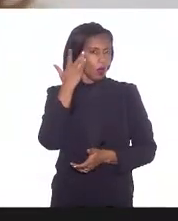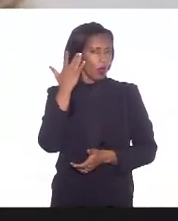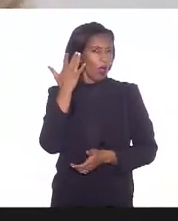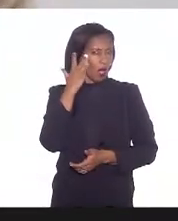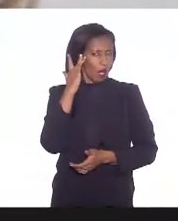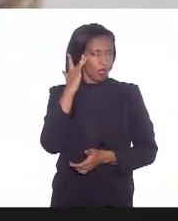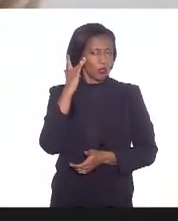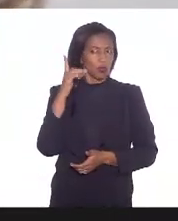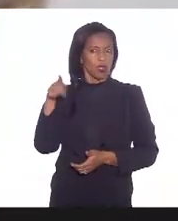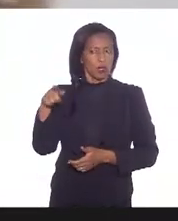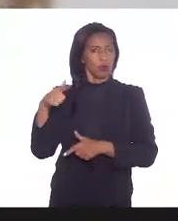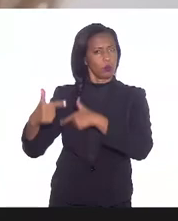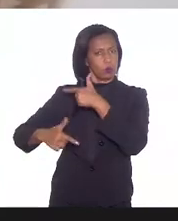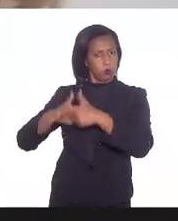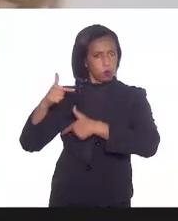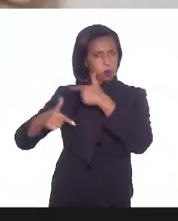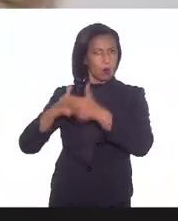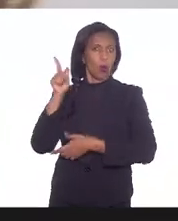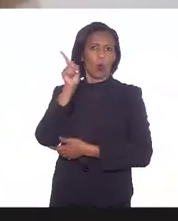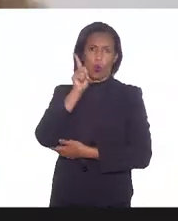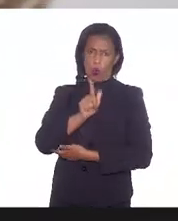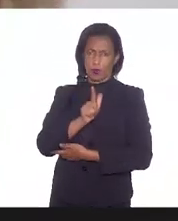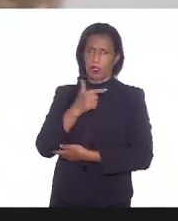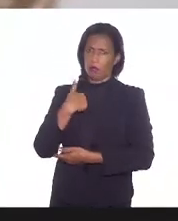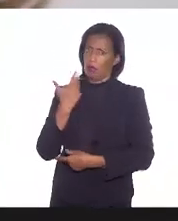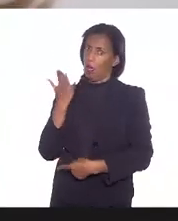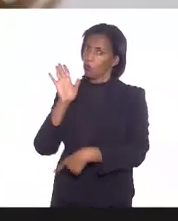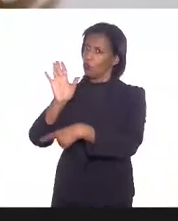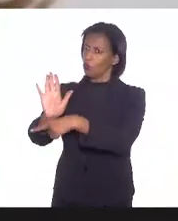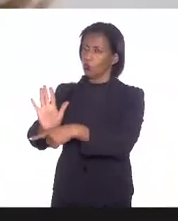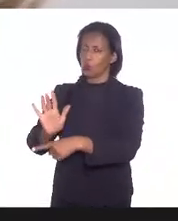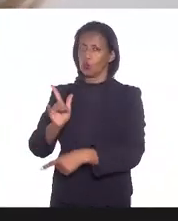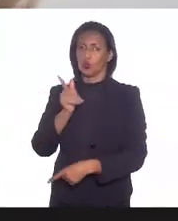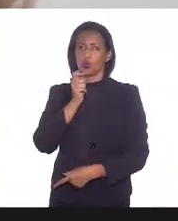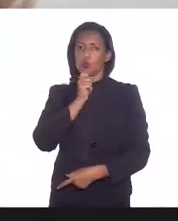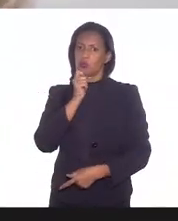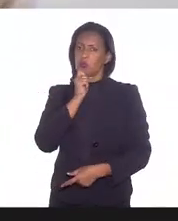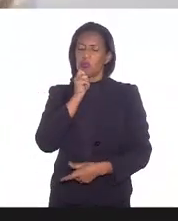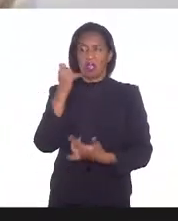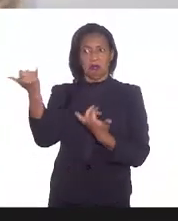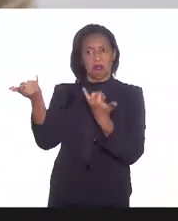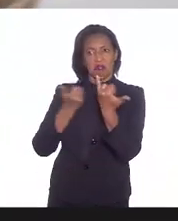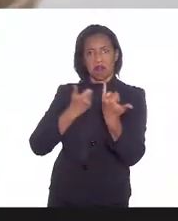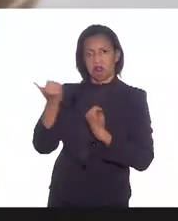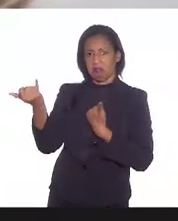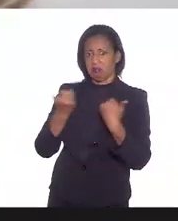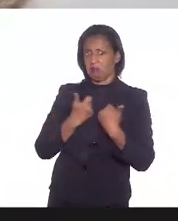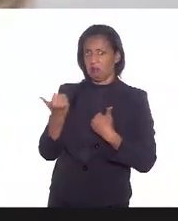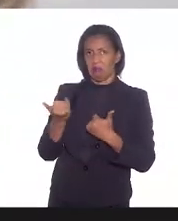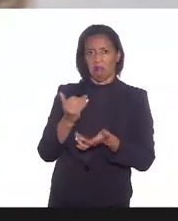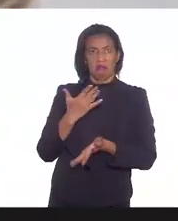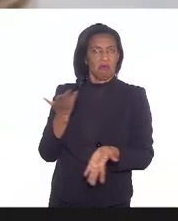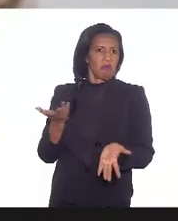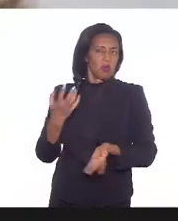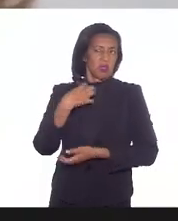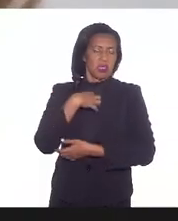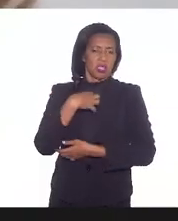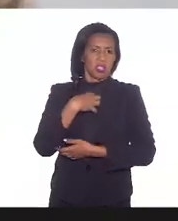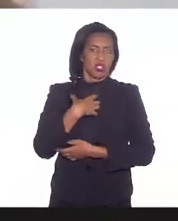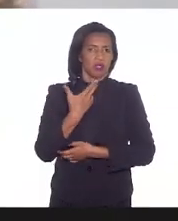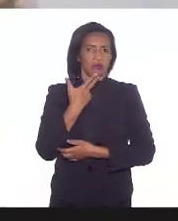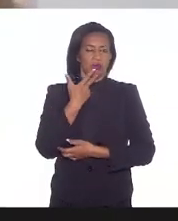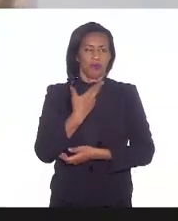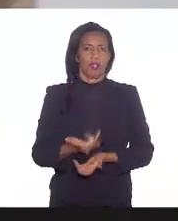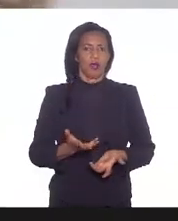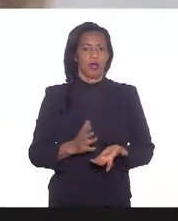questão dos portuários conseguiu ser atendida. Não tem nos chegado demandas no sentido de